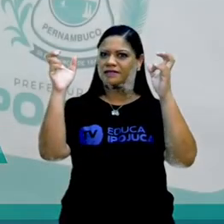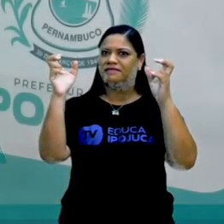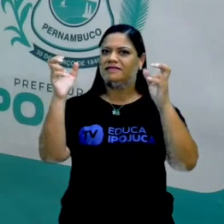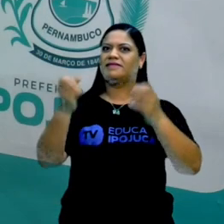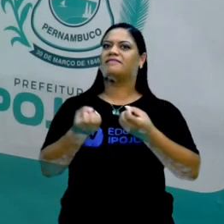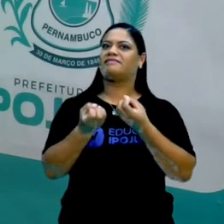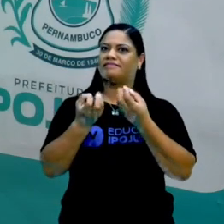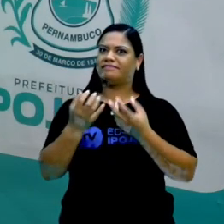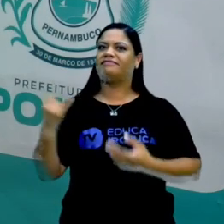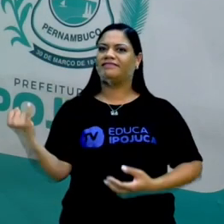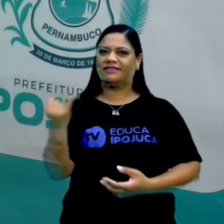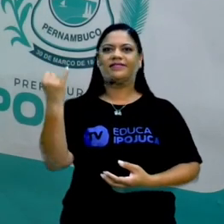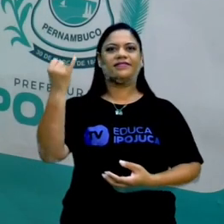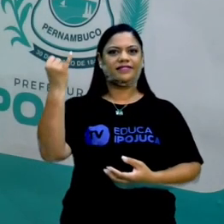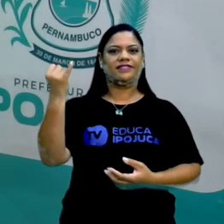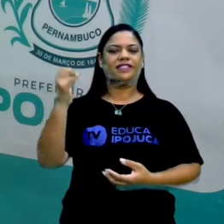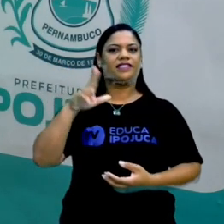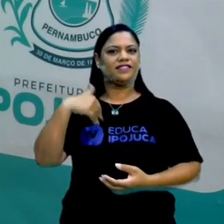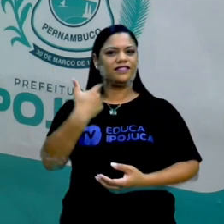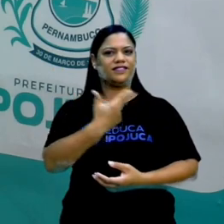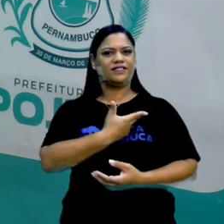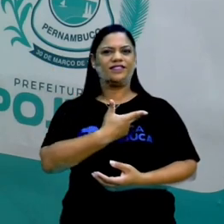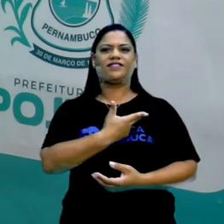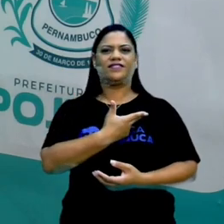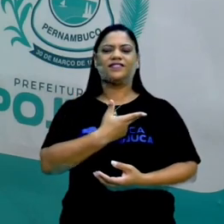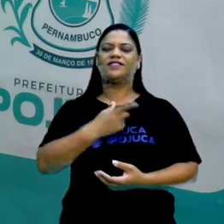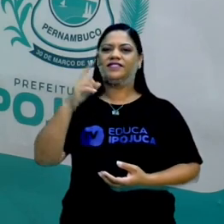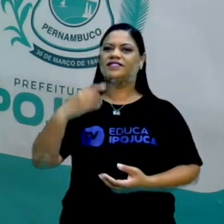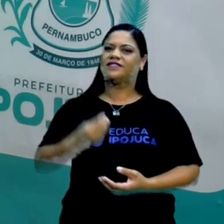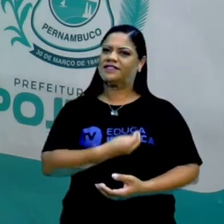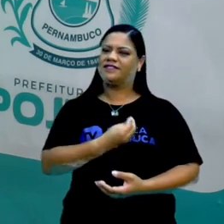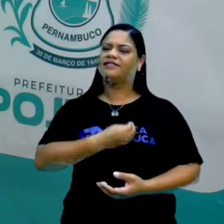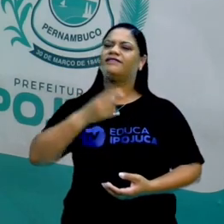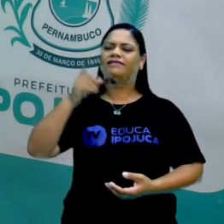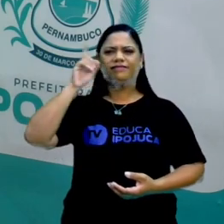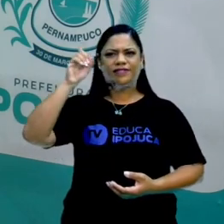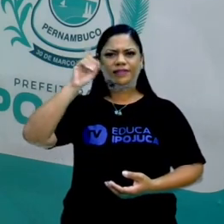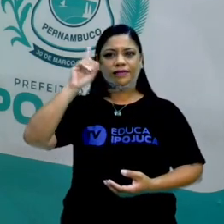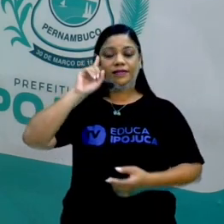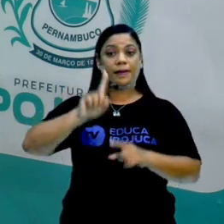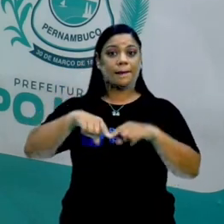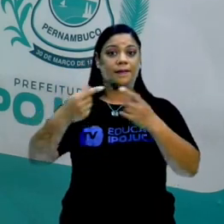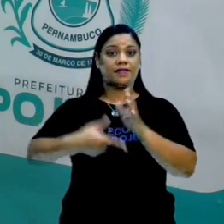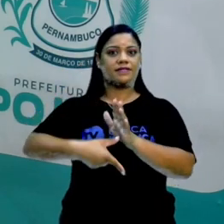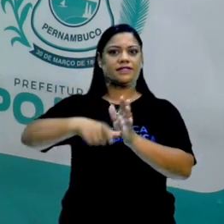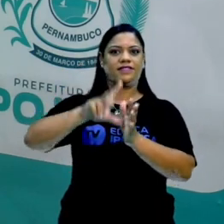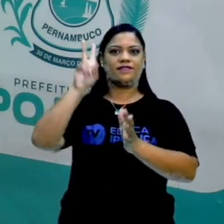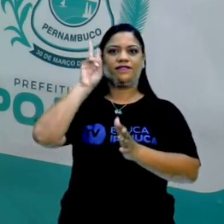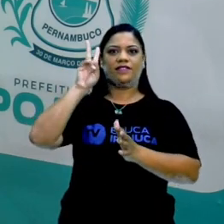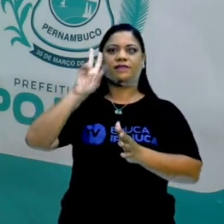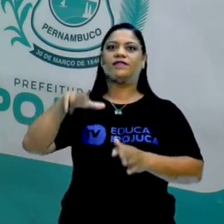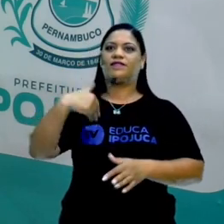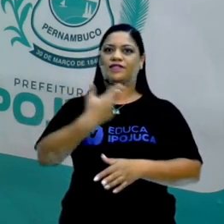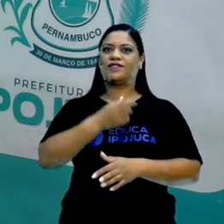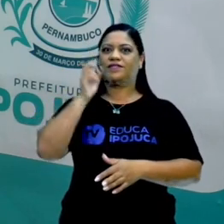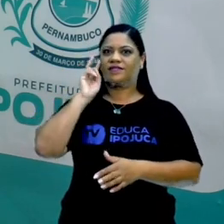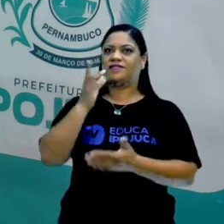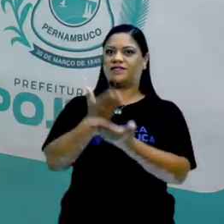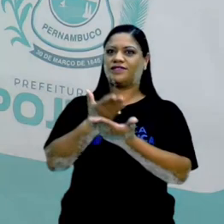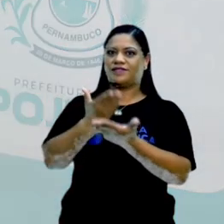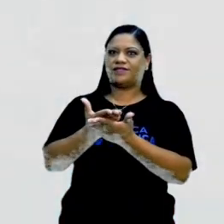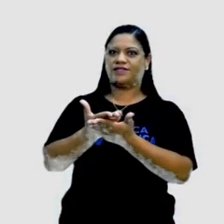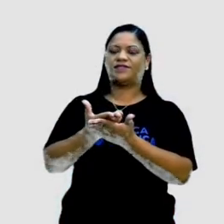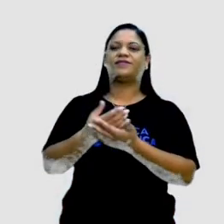pertinente que faz parte do nosso dia a dia. E aí, mas antes vamos relembrar o que a gente viu na